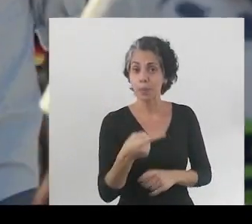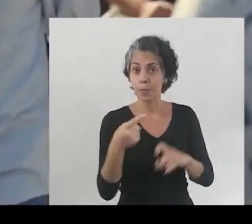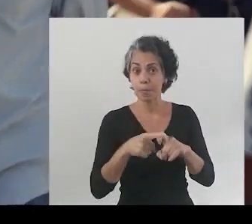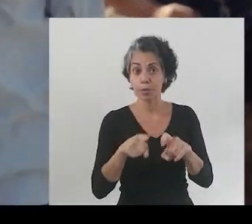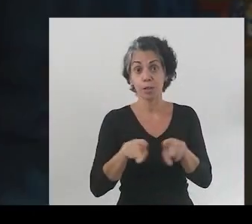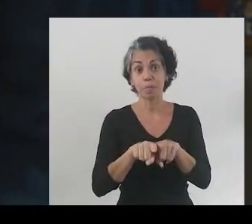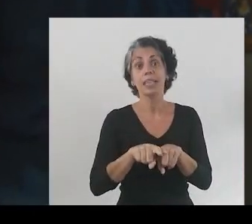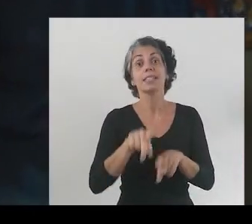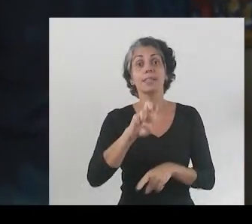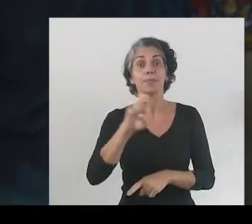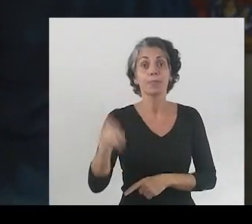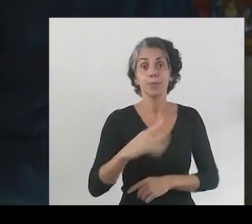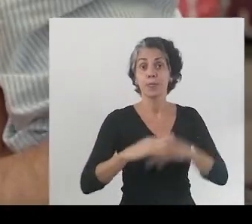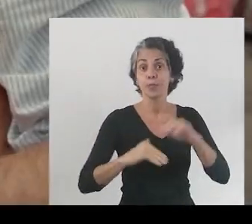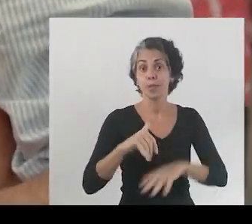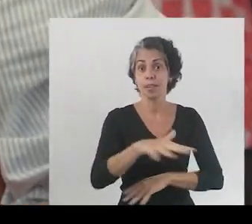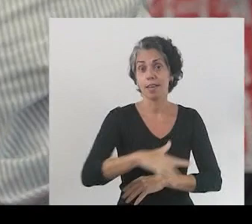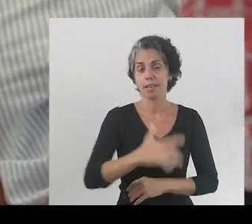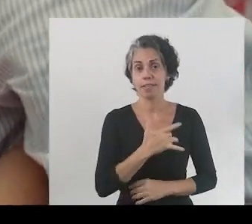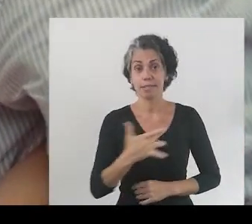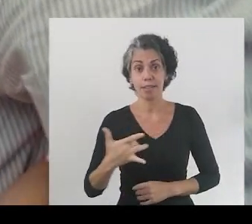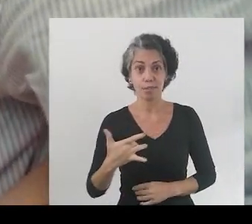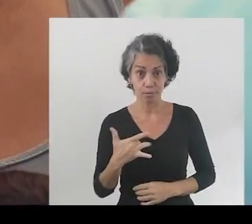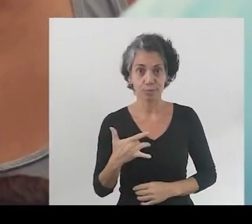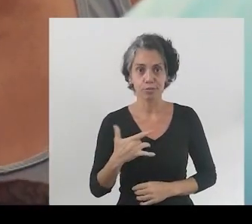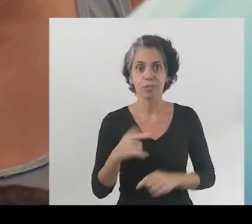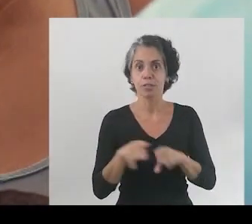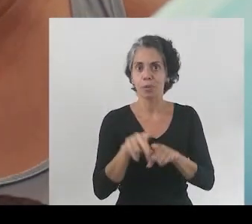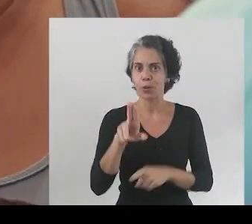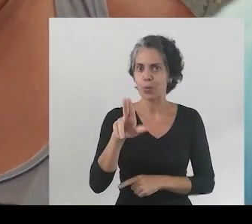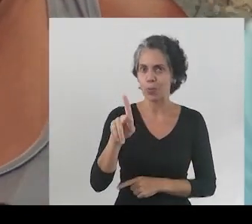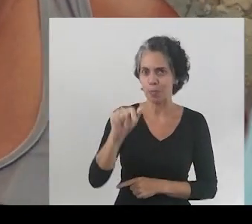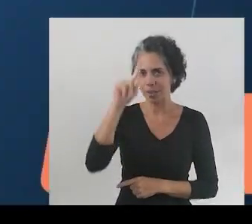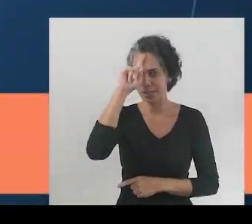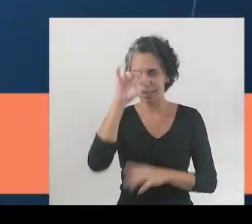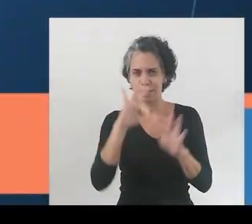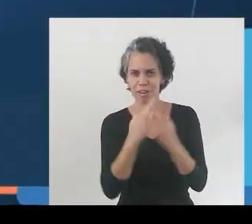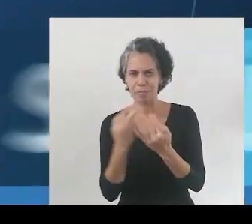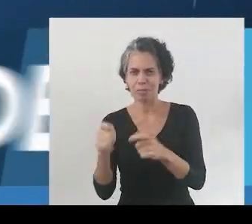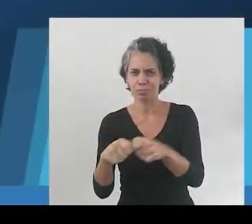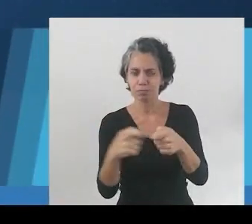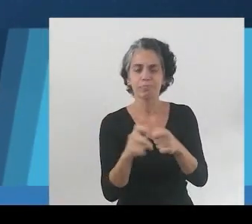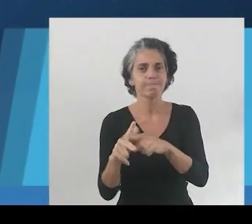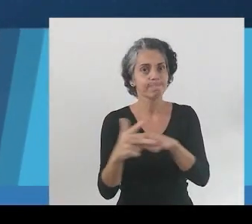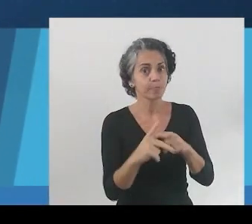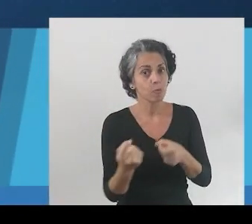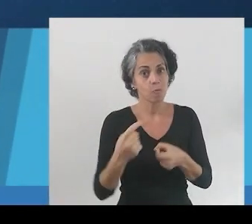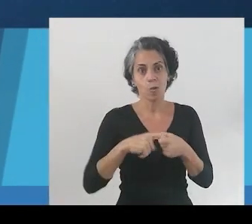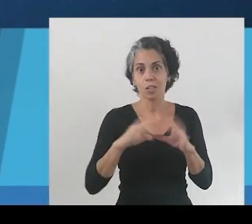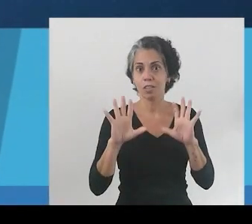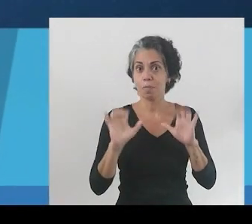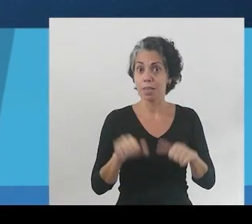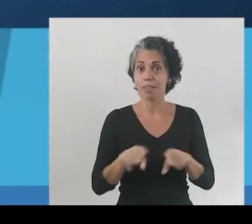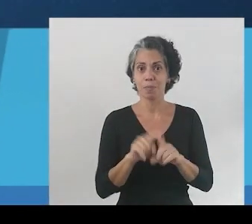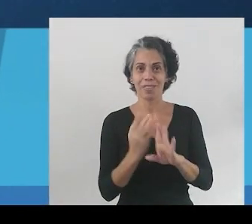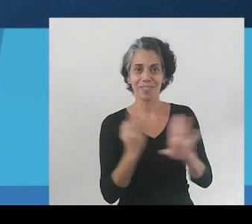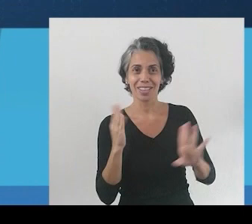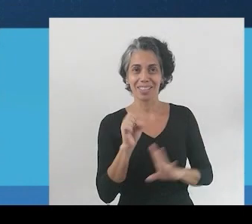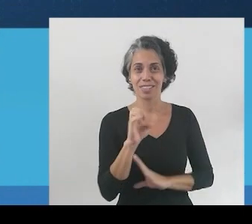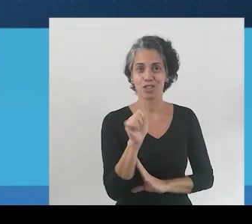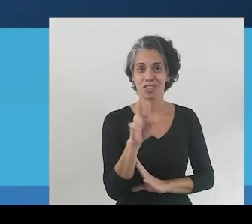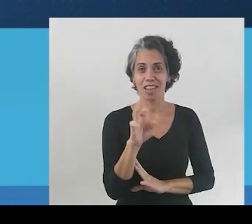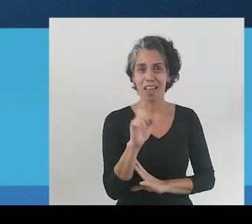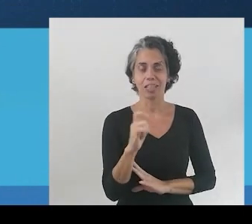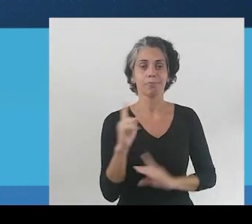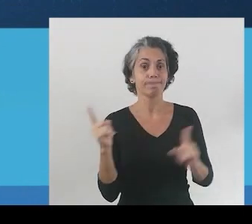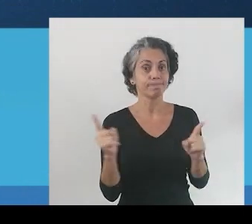pode atuar com rapidez e urgência para fazer a saúde voltar a funcionar. Veja as principais propostas do Eduardo Paes na saúde